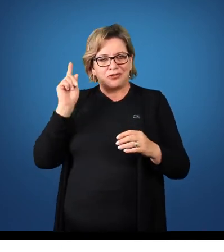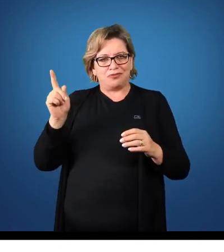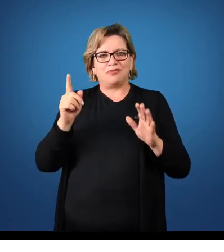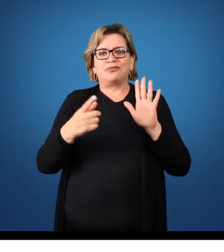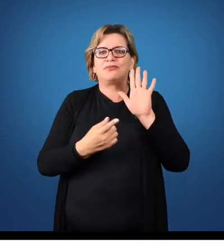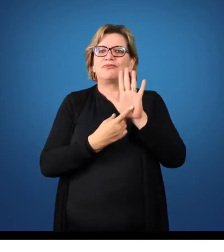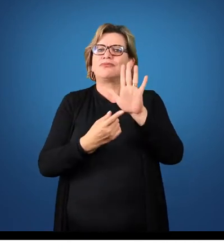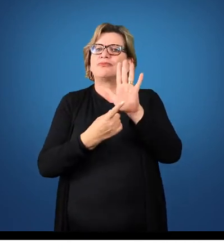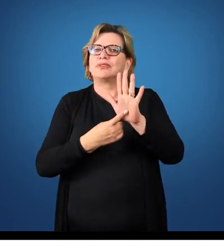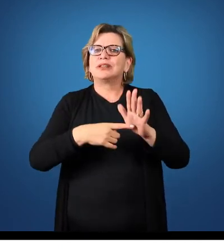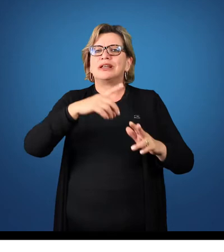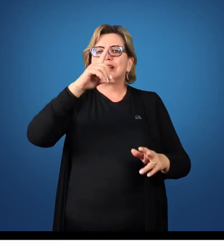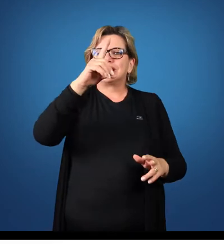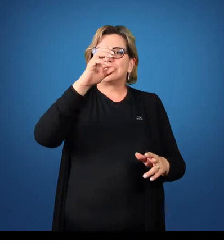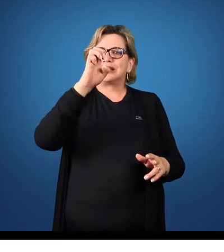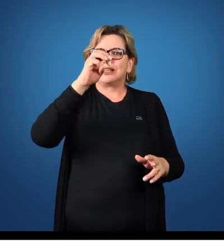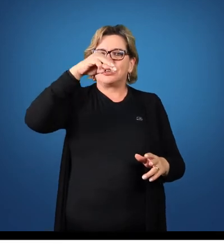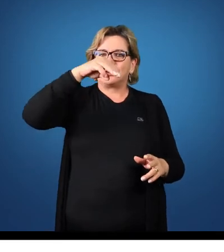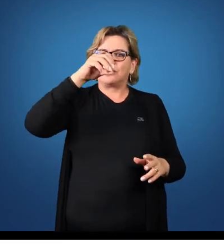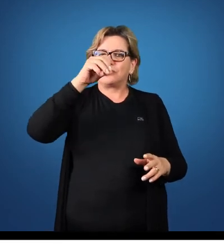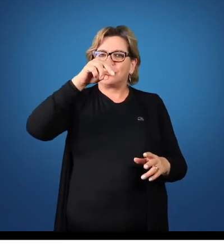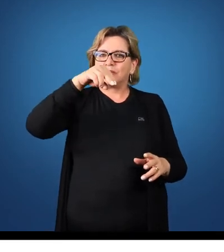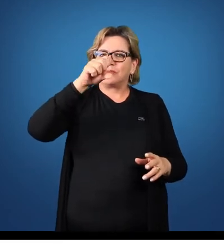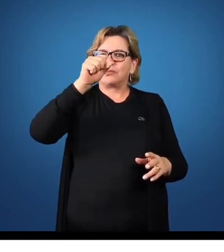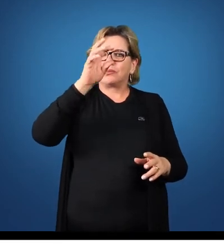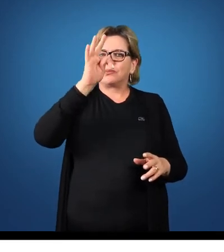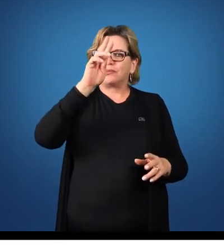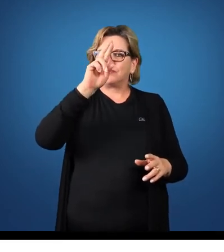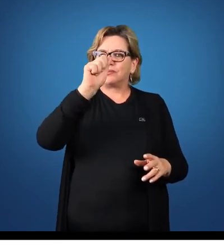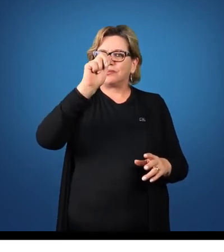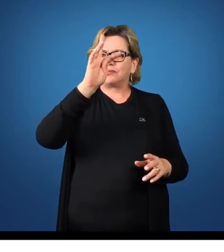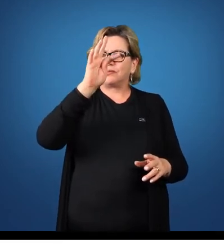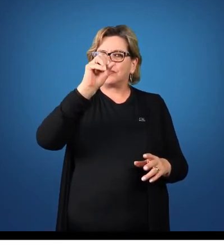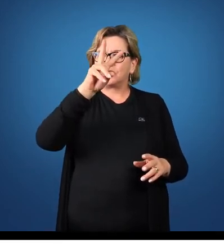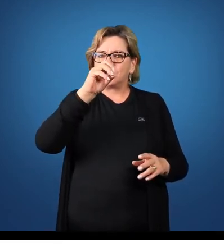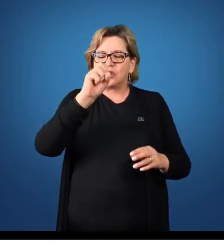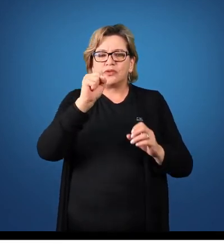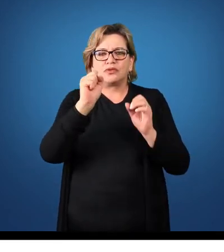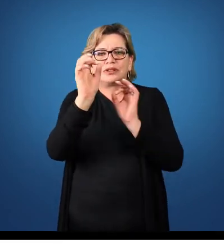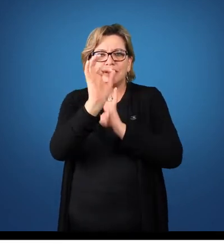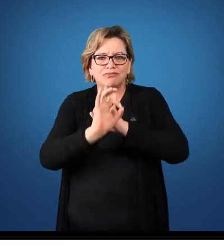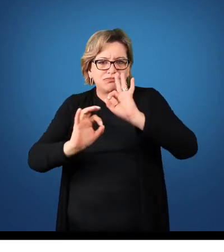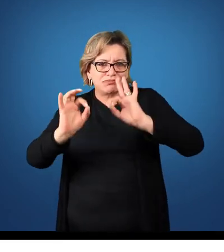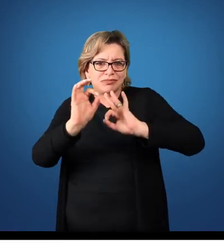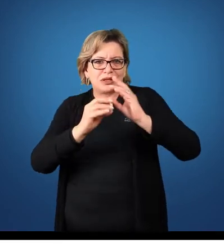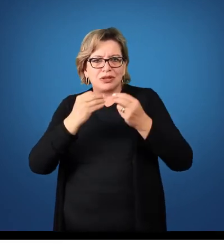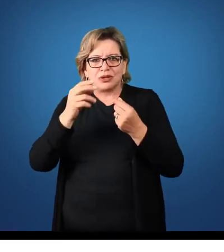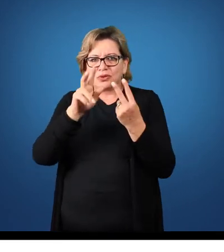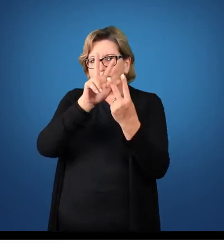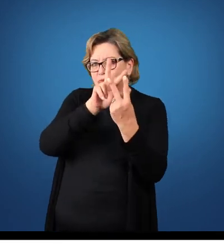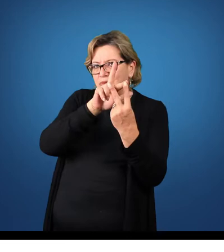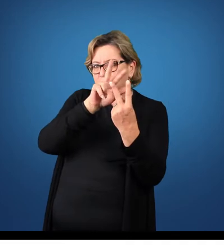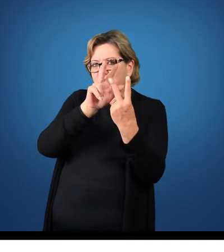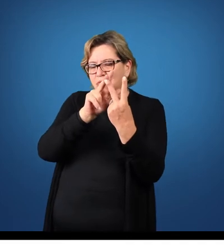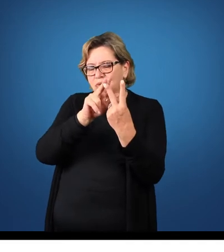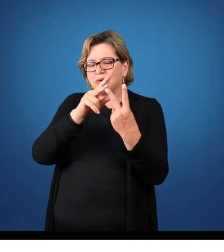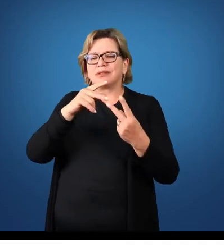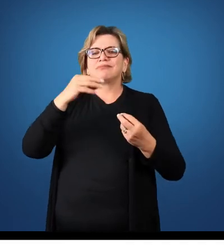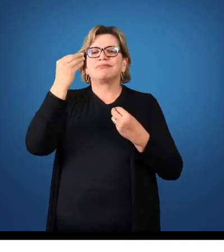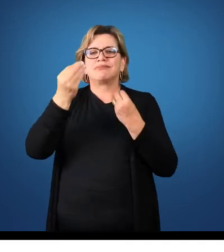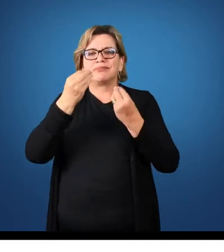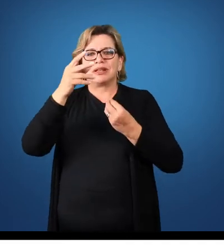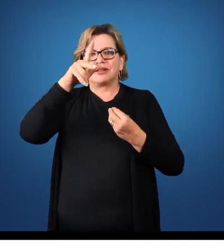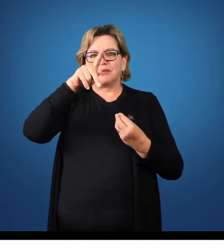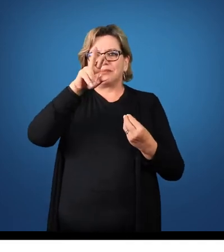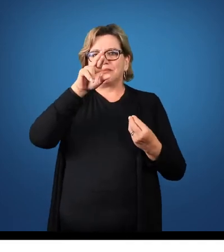contábeis que nós comentamos agora, eles são elaborados basicamente em cima de dois princípios que